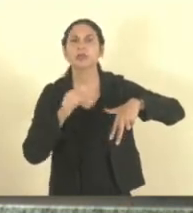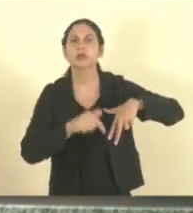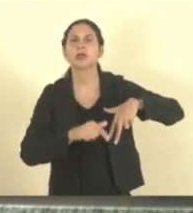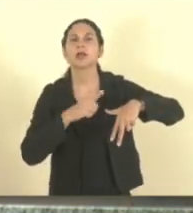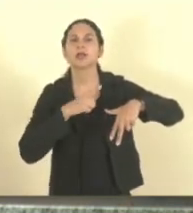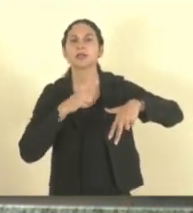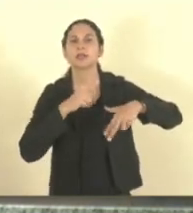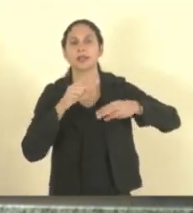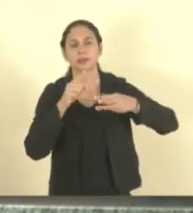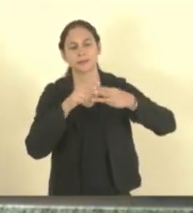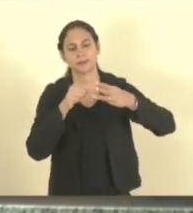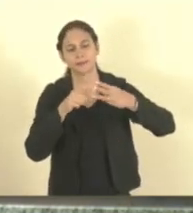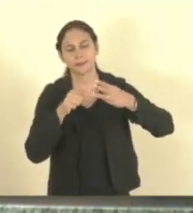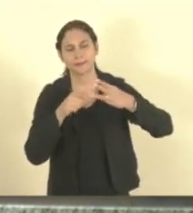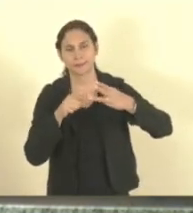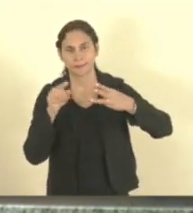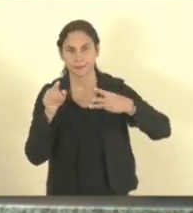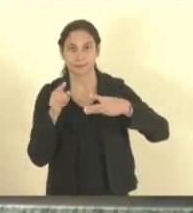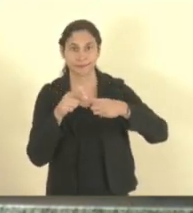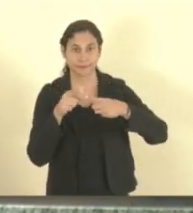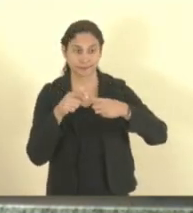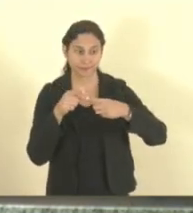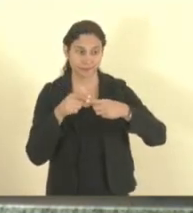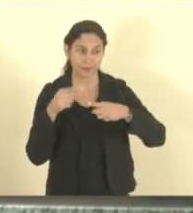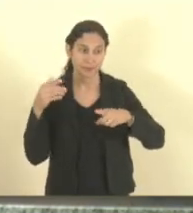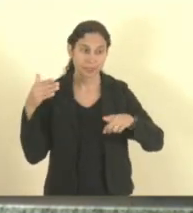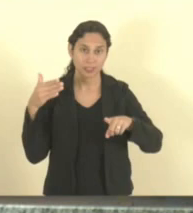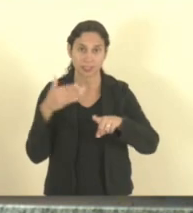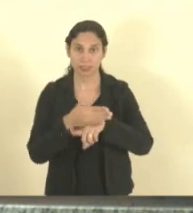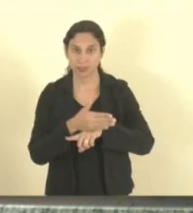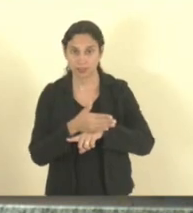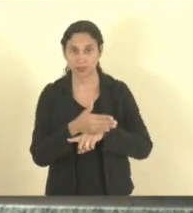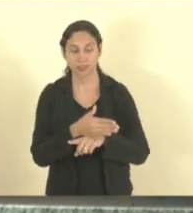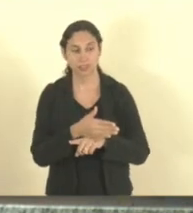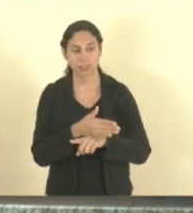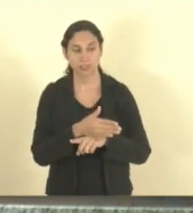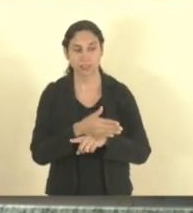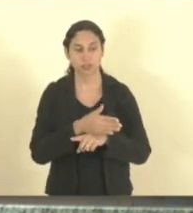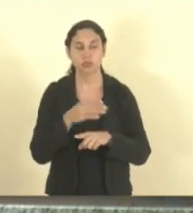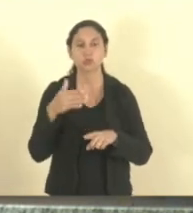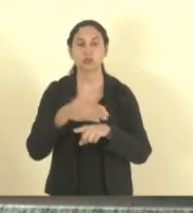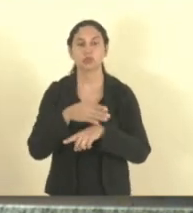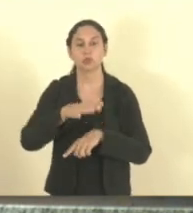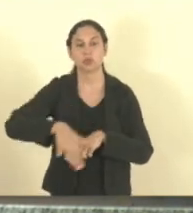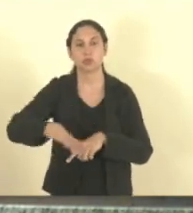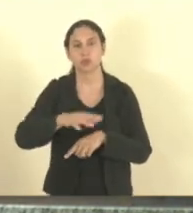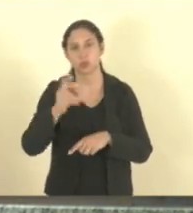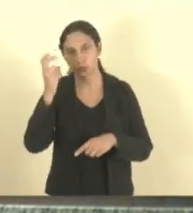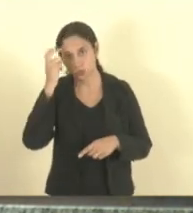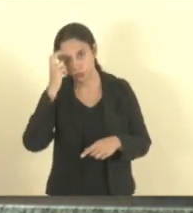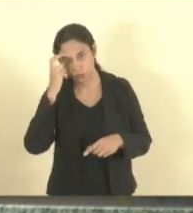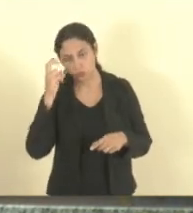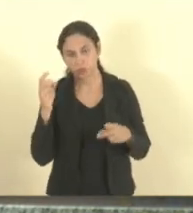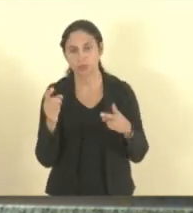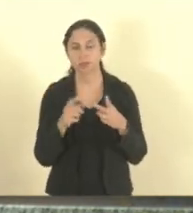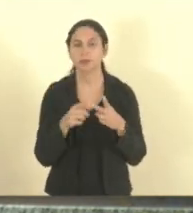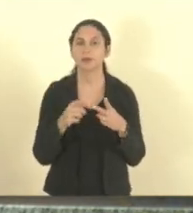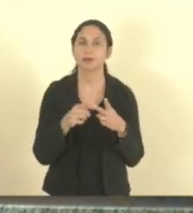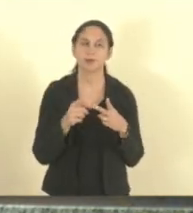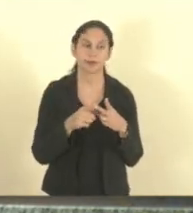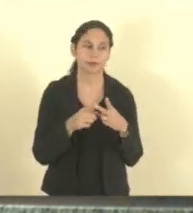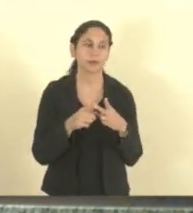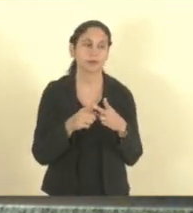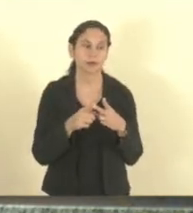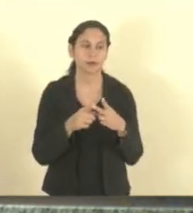eixos principais. Primeiro, acesso aos meios de fruição cultural, acesso aos meios